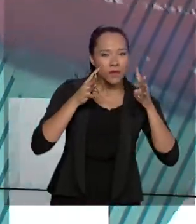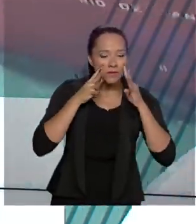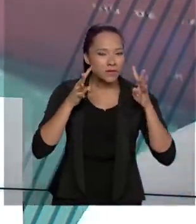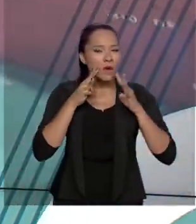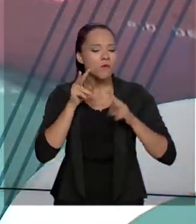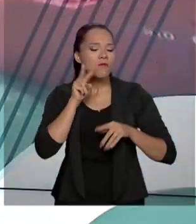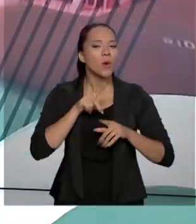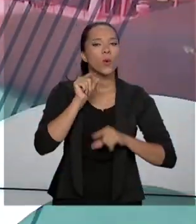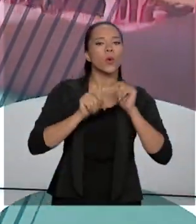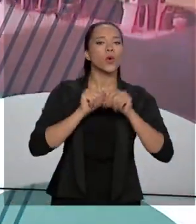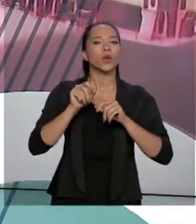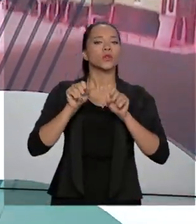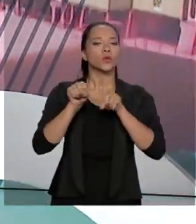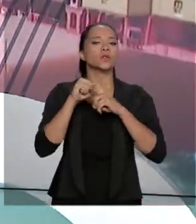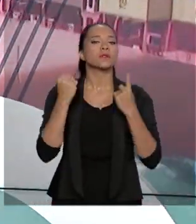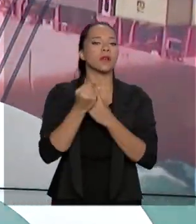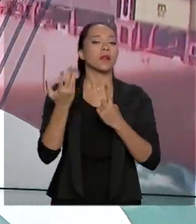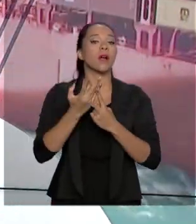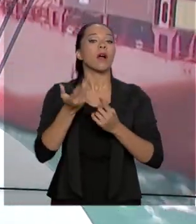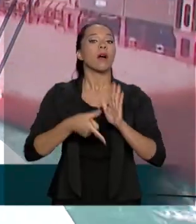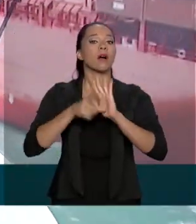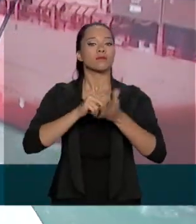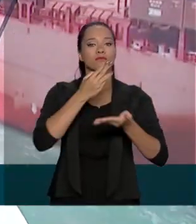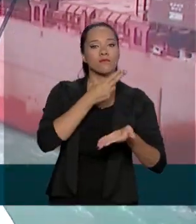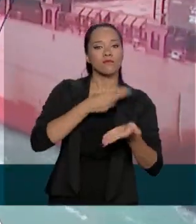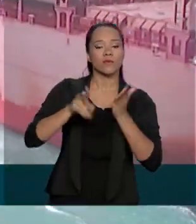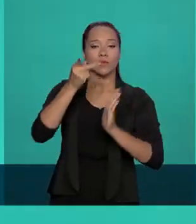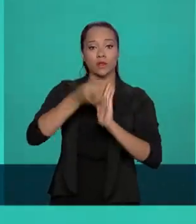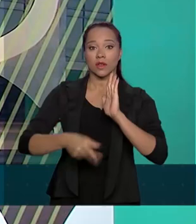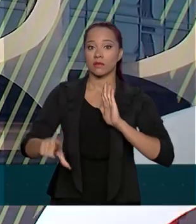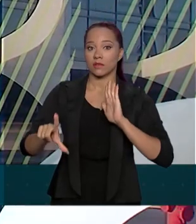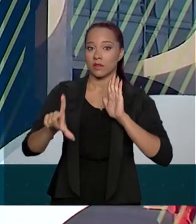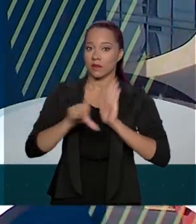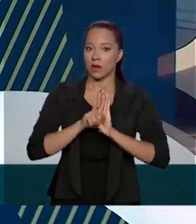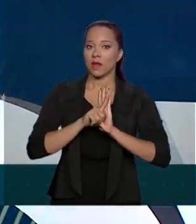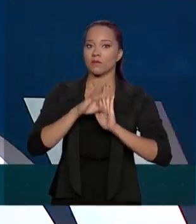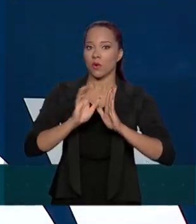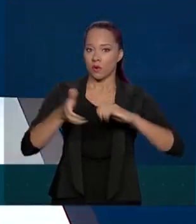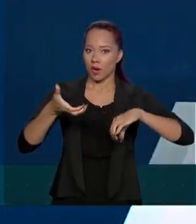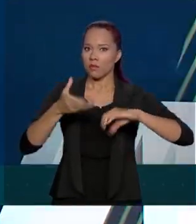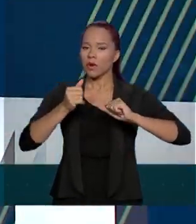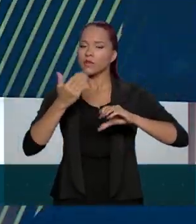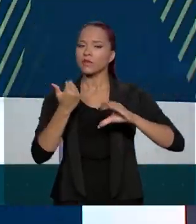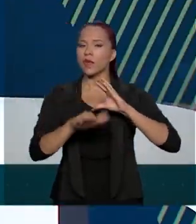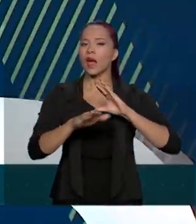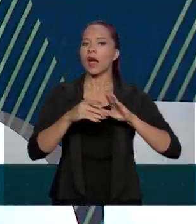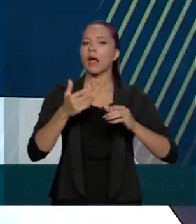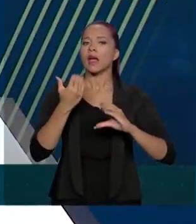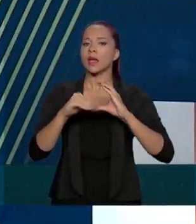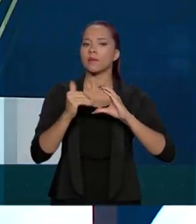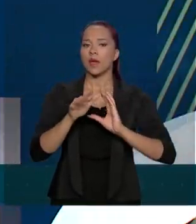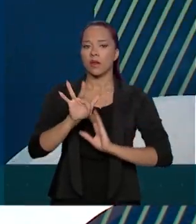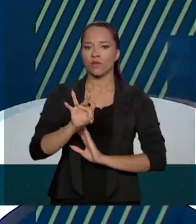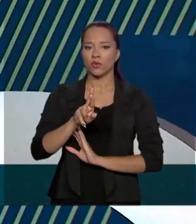antes do envio do projeto de lei ao Congresso Nacional. As sugestões podem ser enviadas para o e-mail